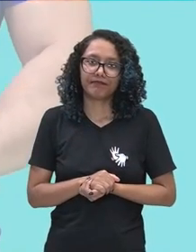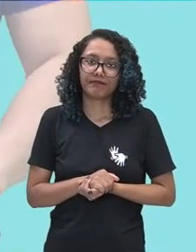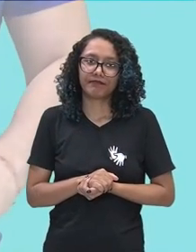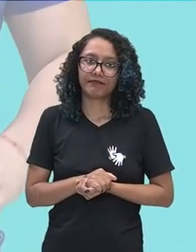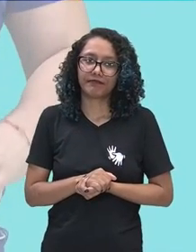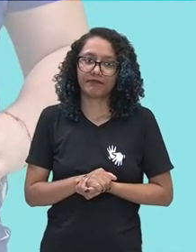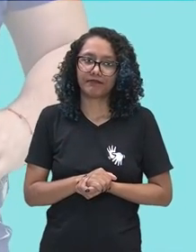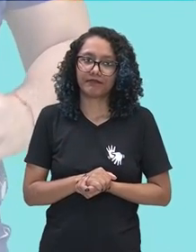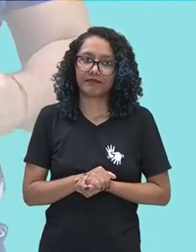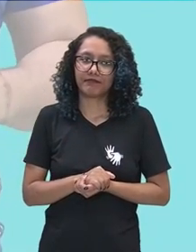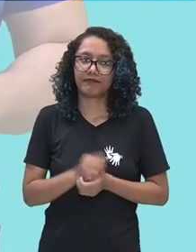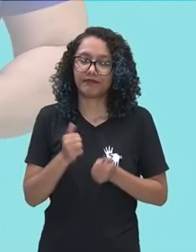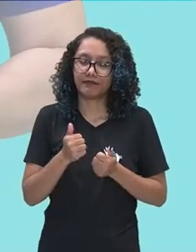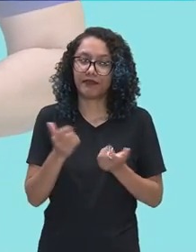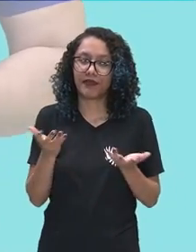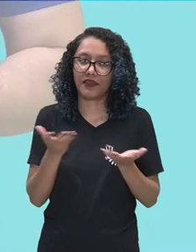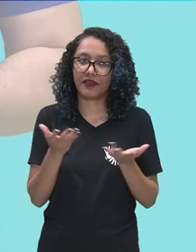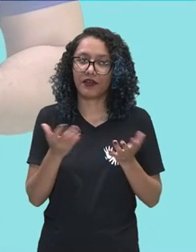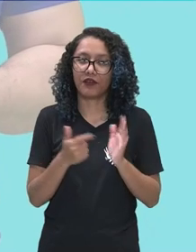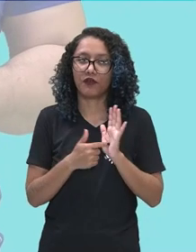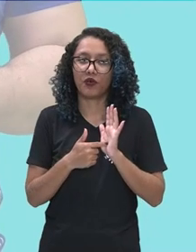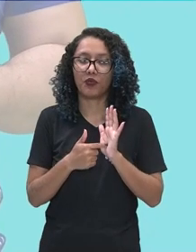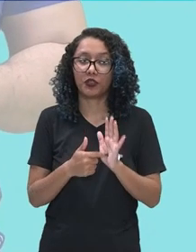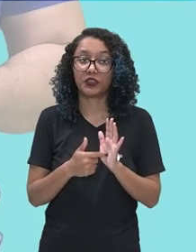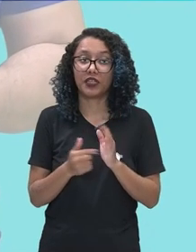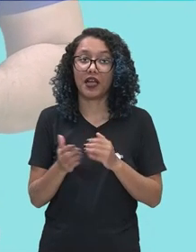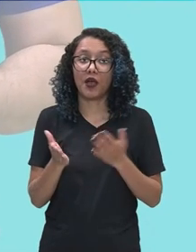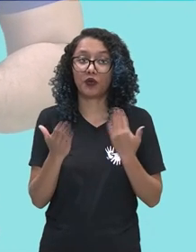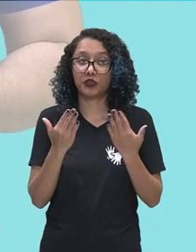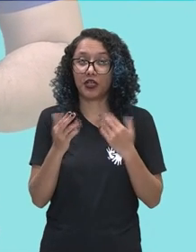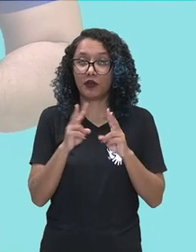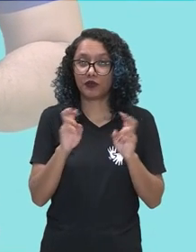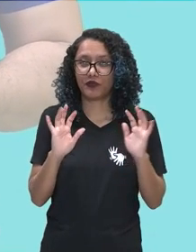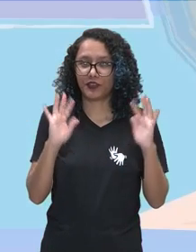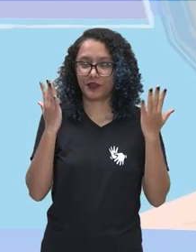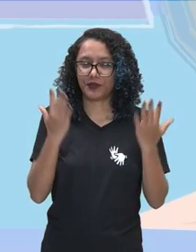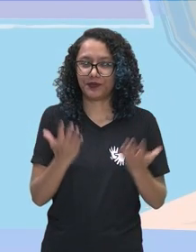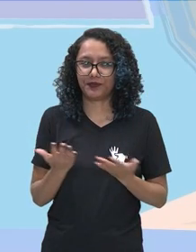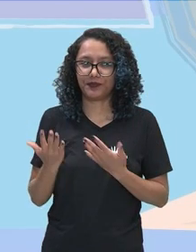E agora, vamos dar uma olhada num diálogo aqui sobre festival.